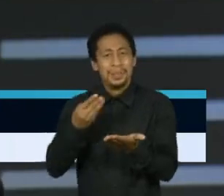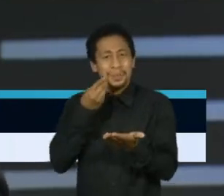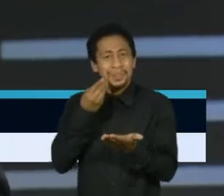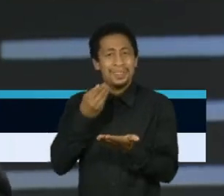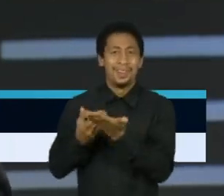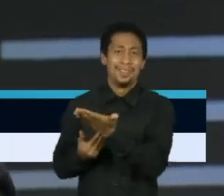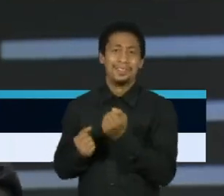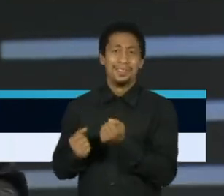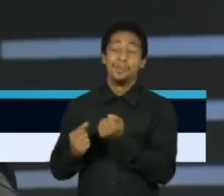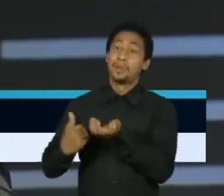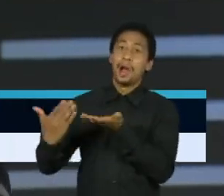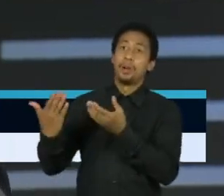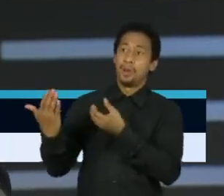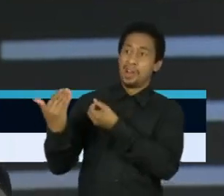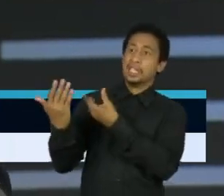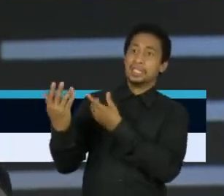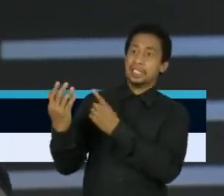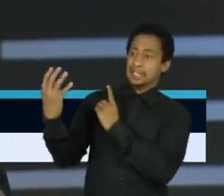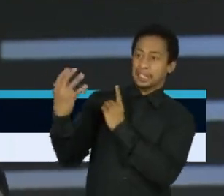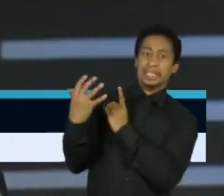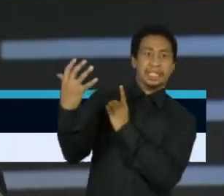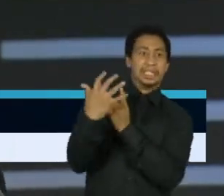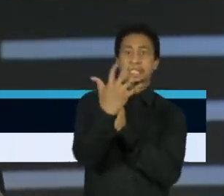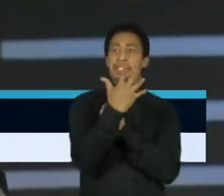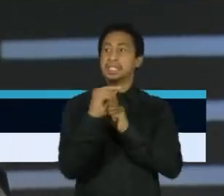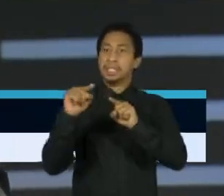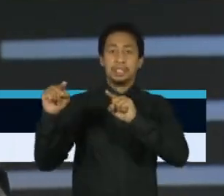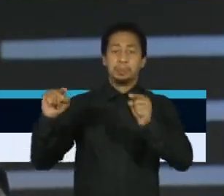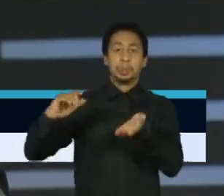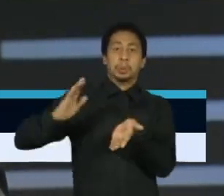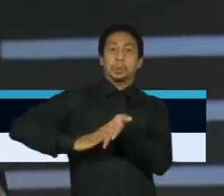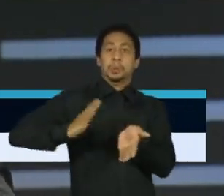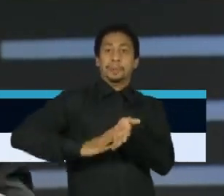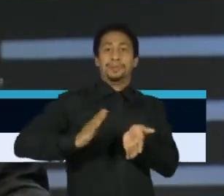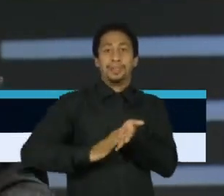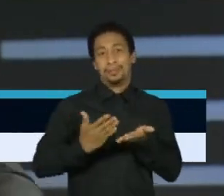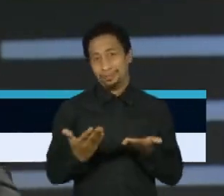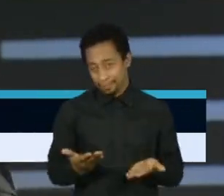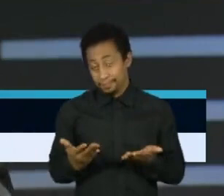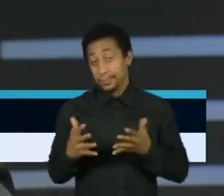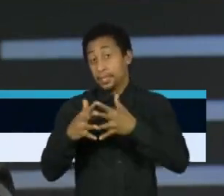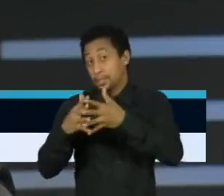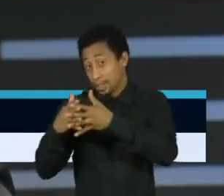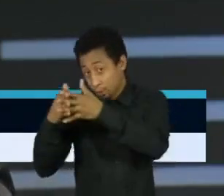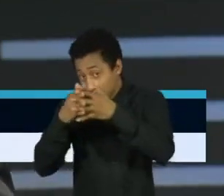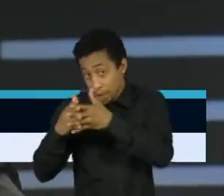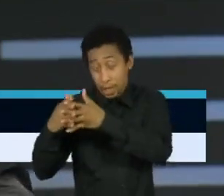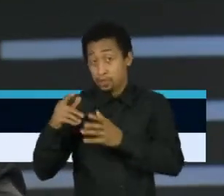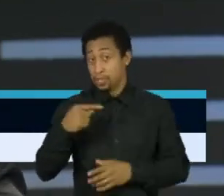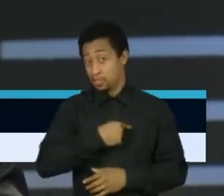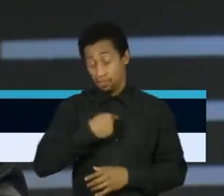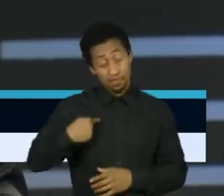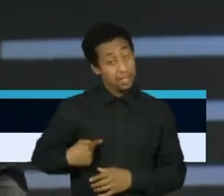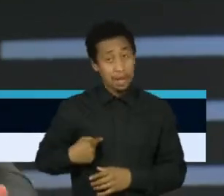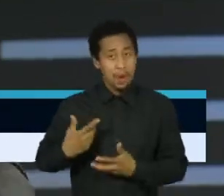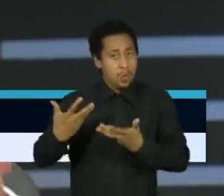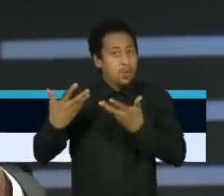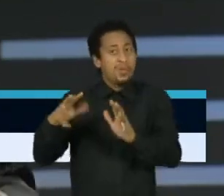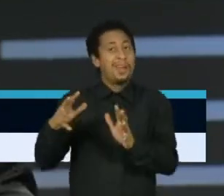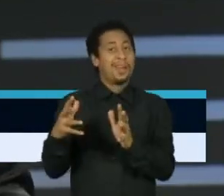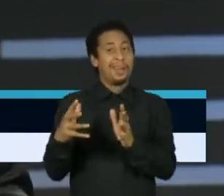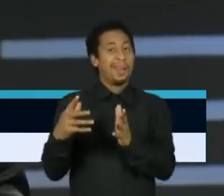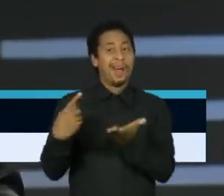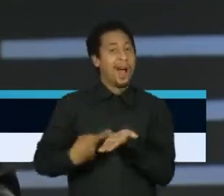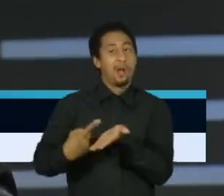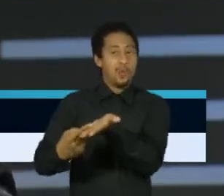que a gente está sentindo. É óbvio que os países desenvolvidos, em particular Estados Unidos e China, têm resistência para entrar nesse tipo de acordo, para